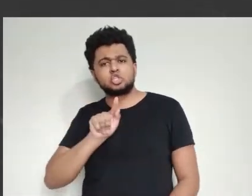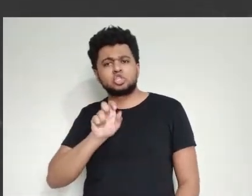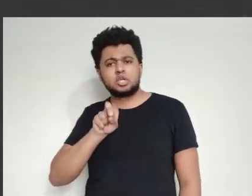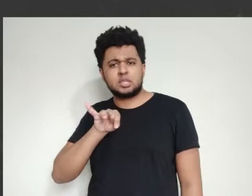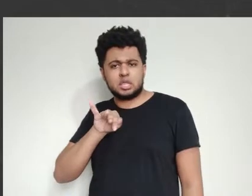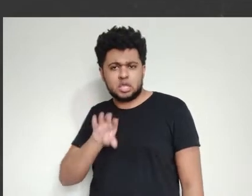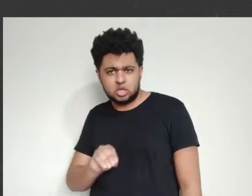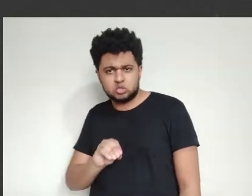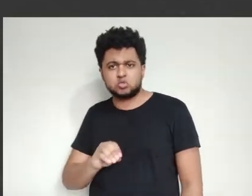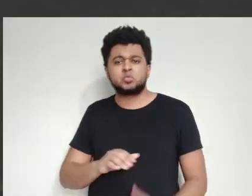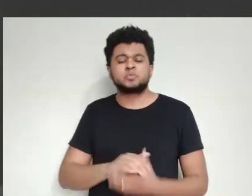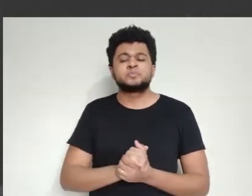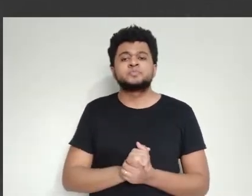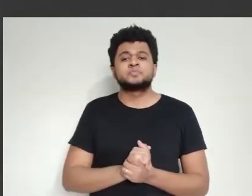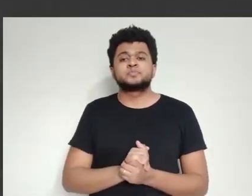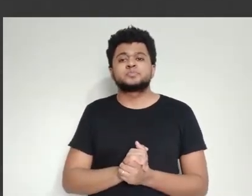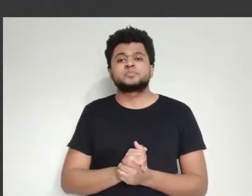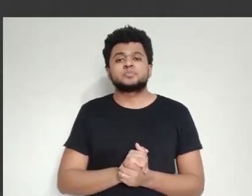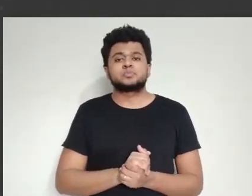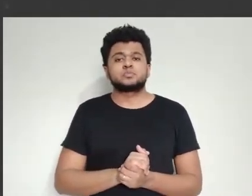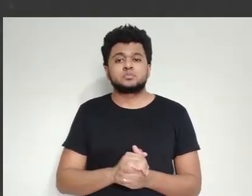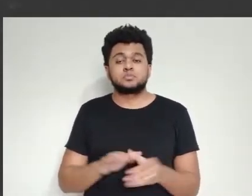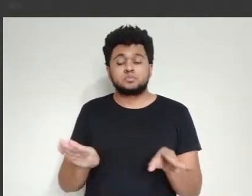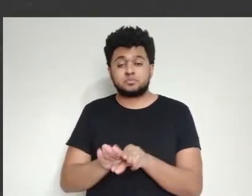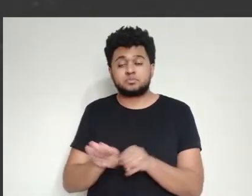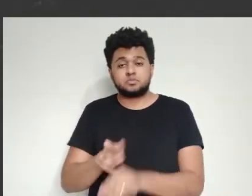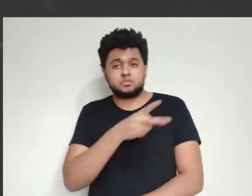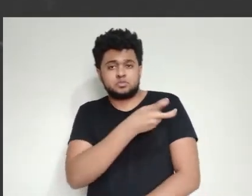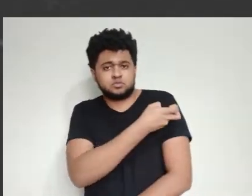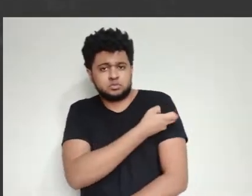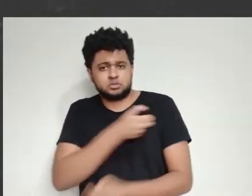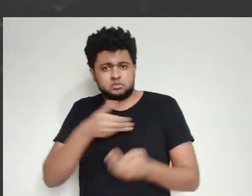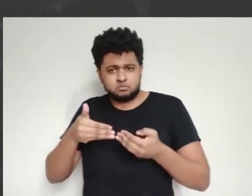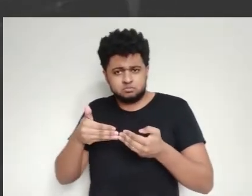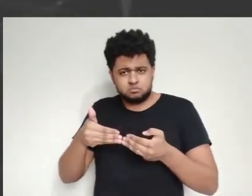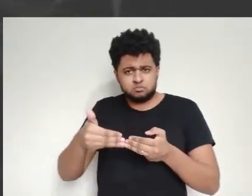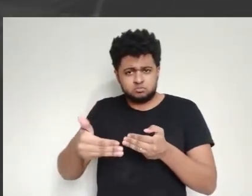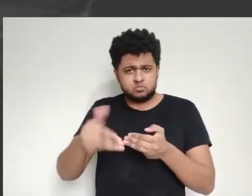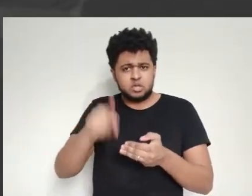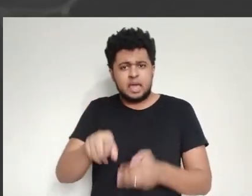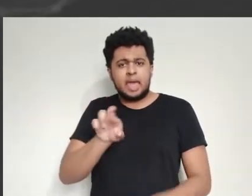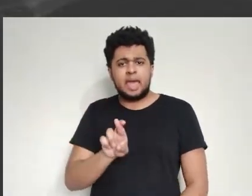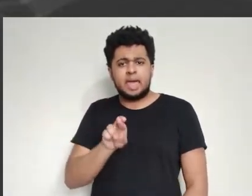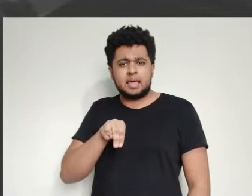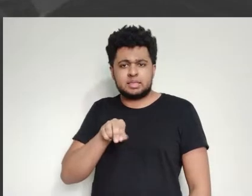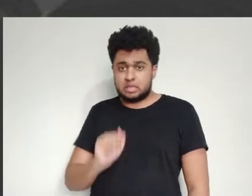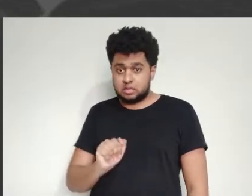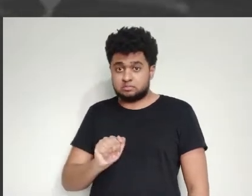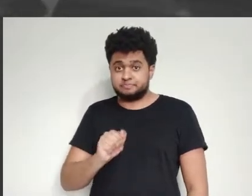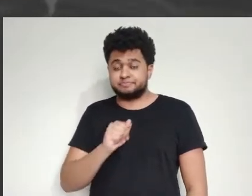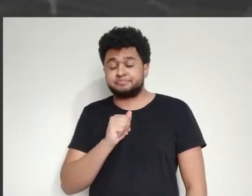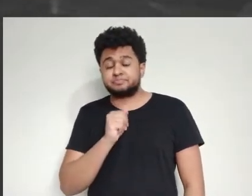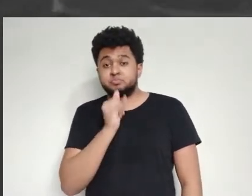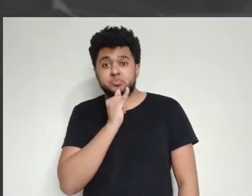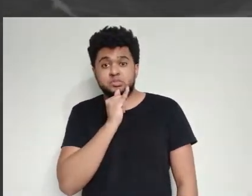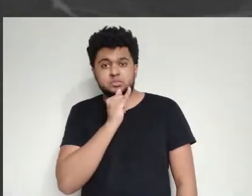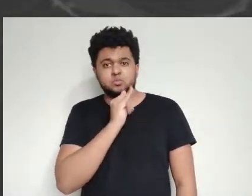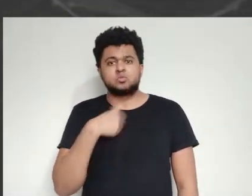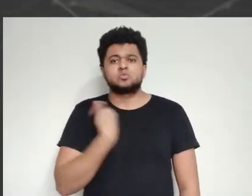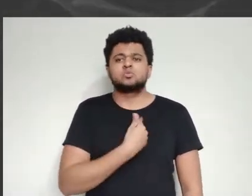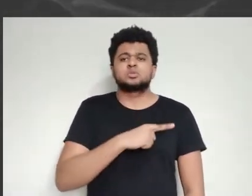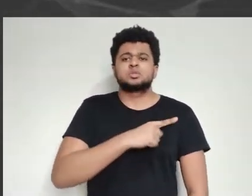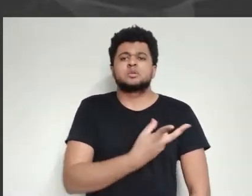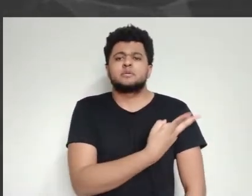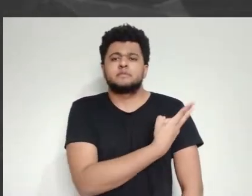material genético do micro-organismo para fazer uma vacina. Você tem vacinas de RNA, que também é material genético. No